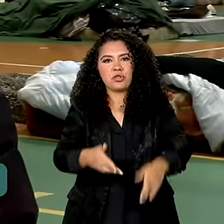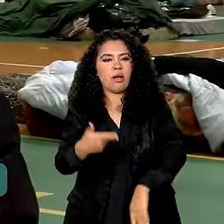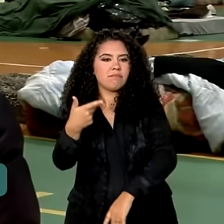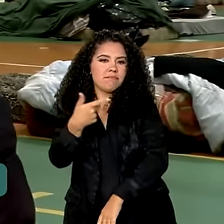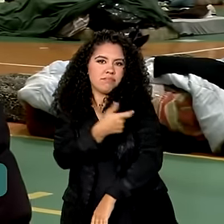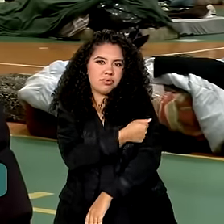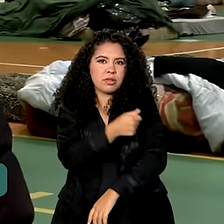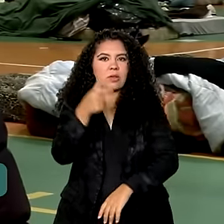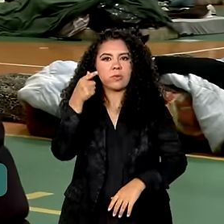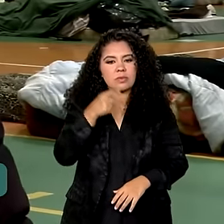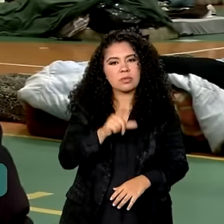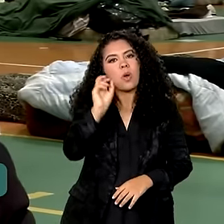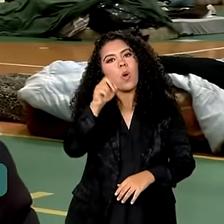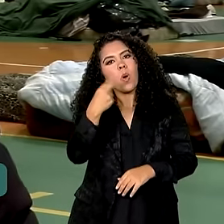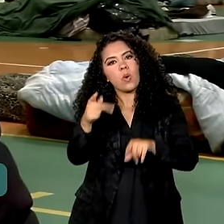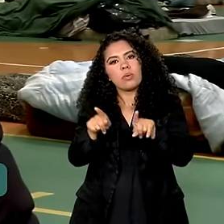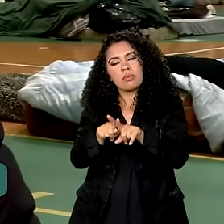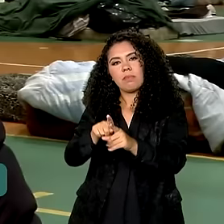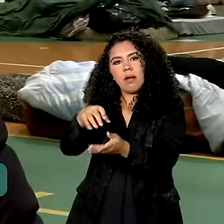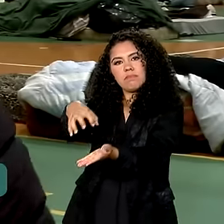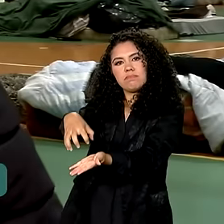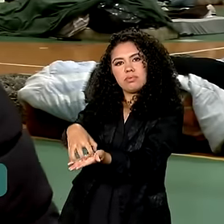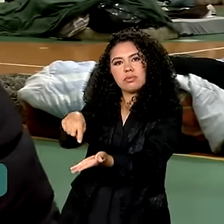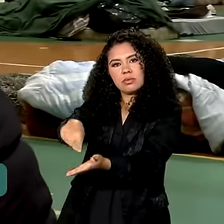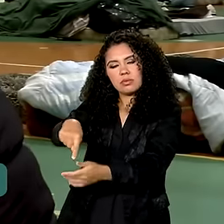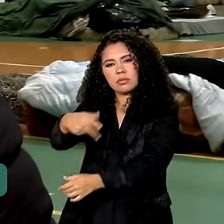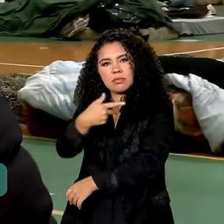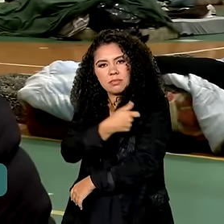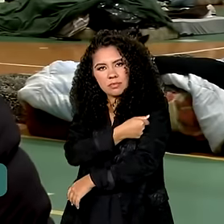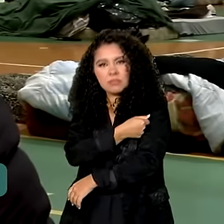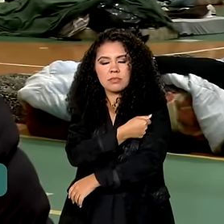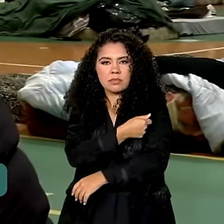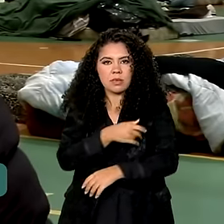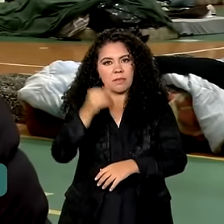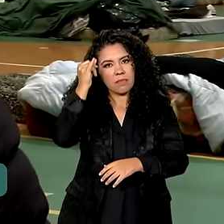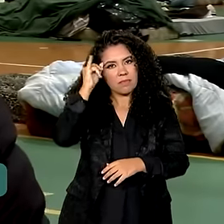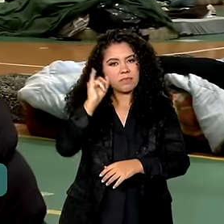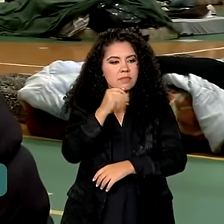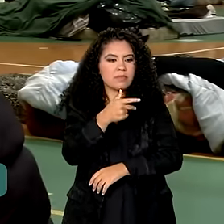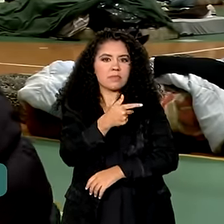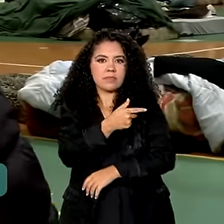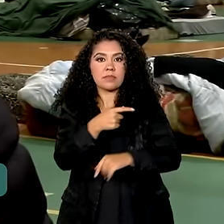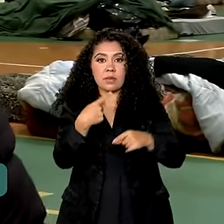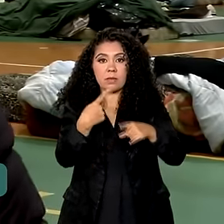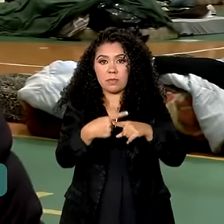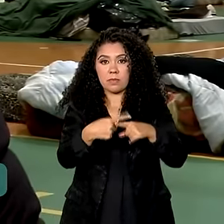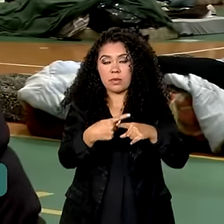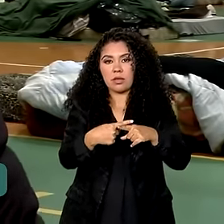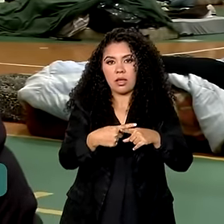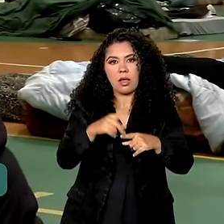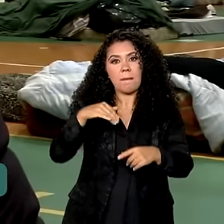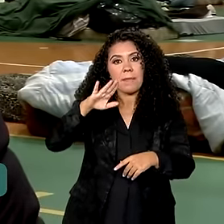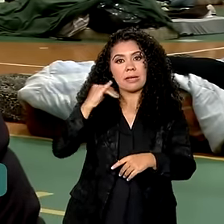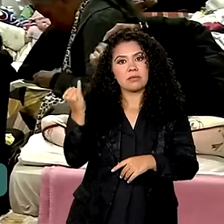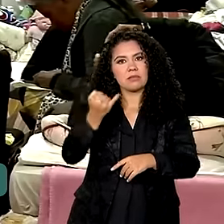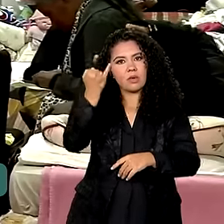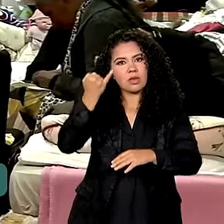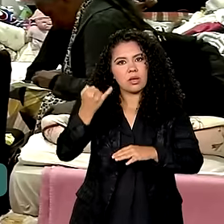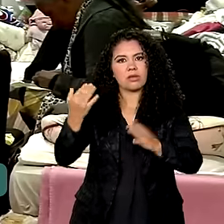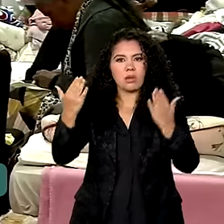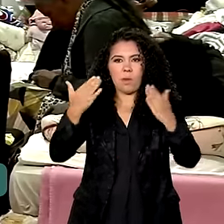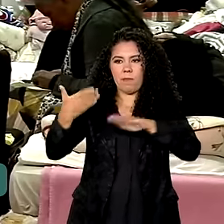normalmente é o de origem, próximo de casa, para não ficar sem a vacina, porque agora acho que vai ser mais importante do que nos outros anos.